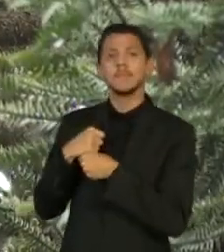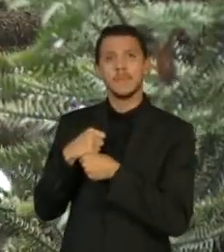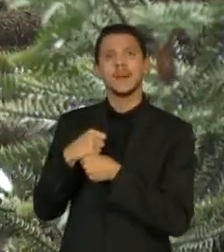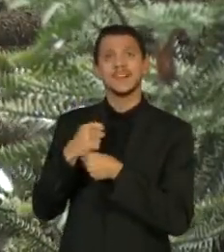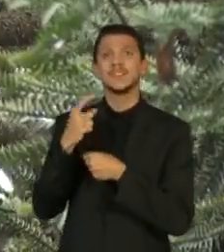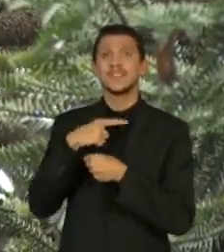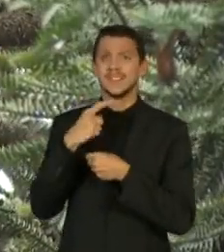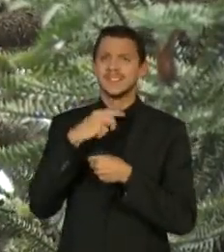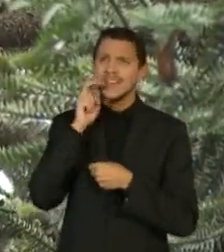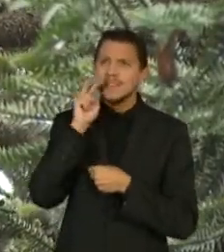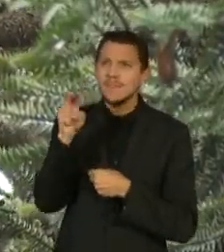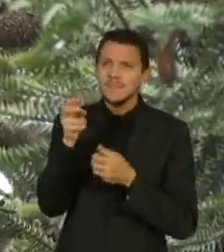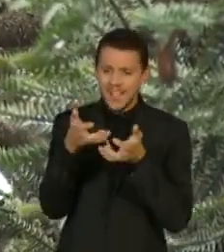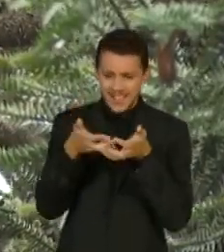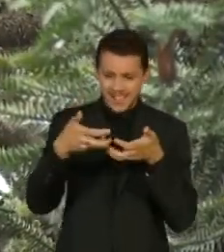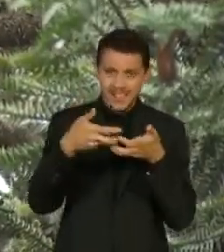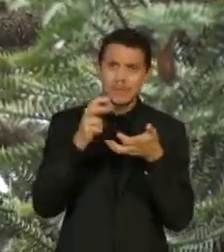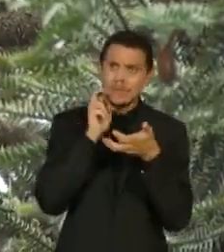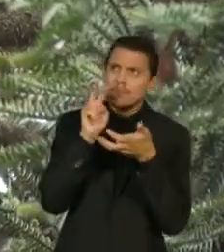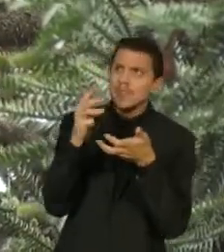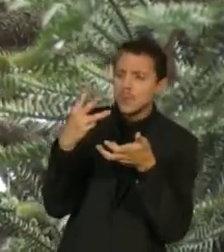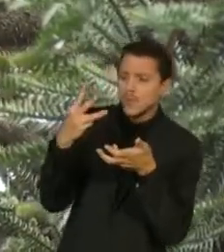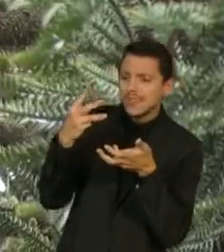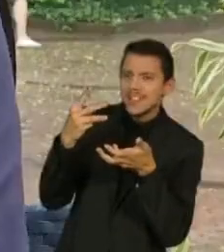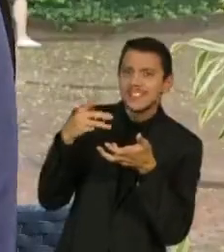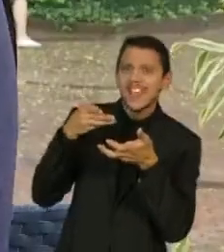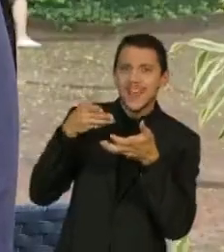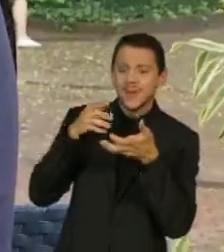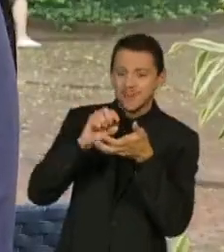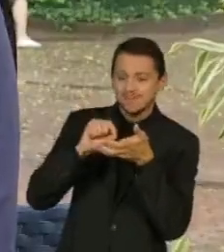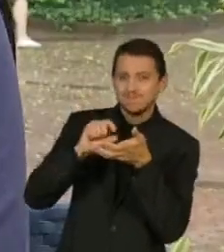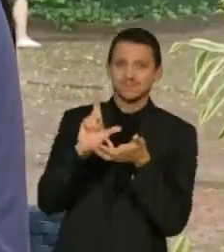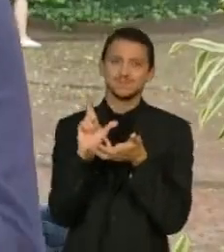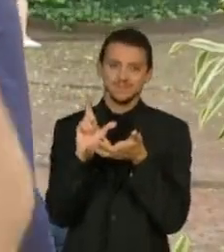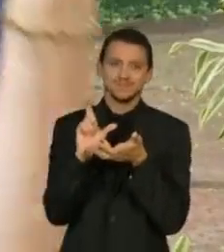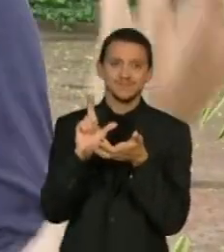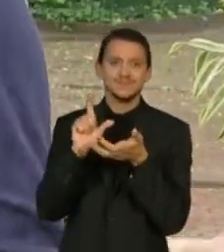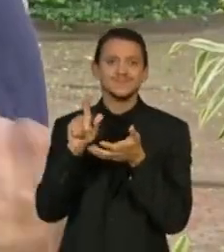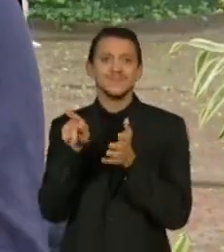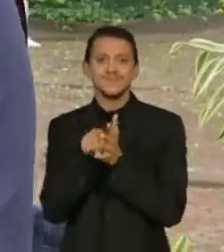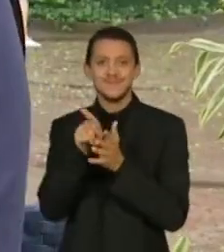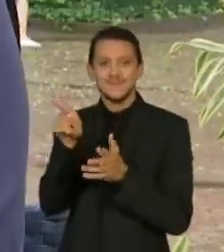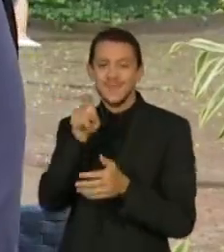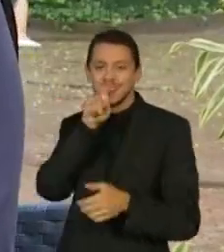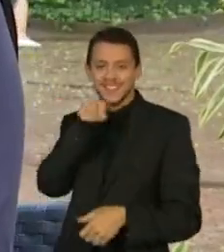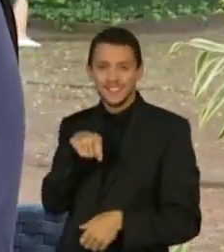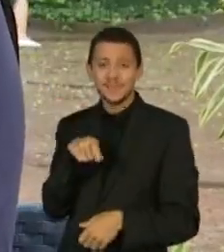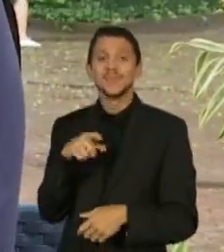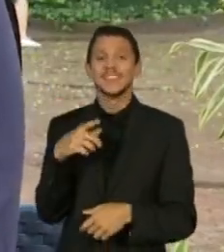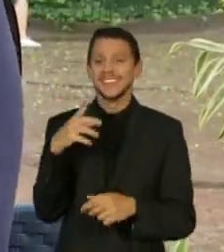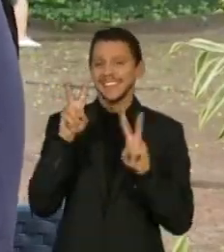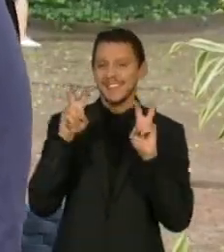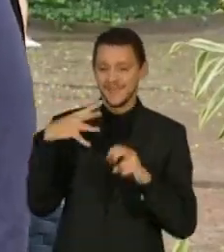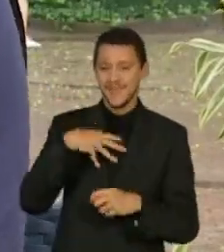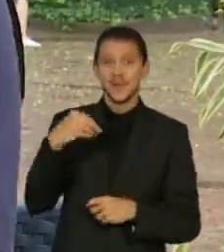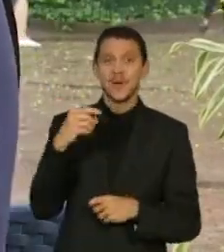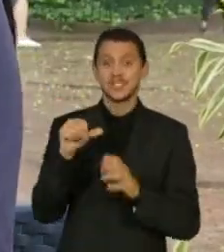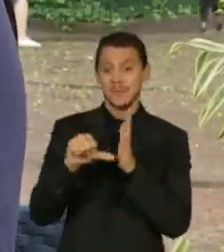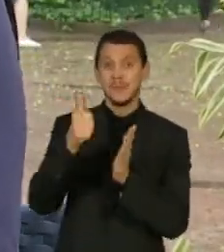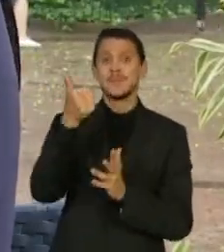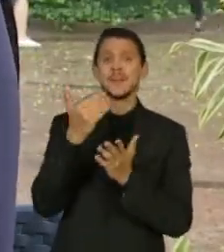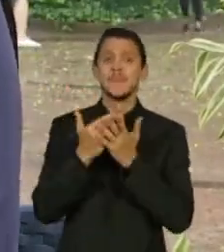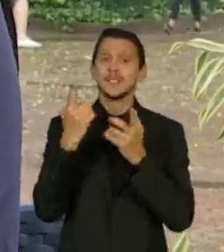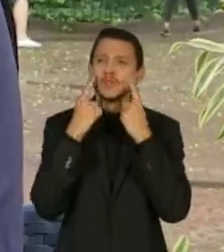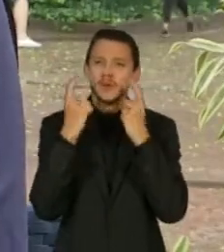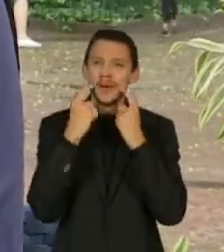surgiu um terceiro gavião. O filhote apareceu pela primeira vez e começou a chorar e pedir